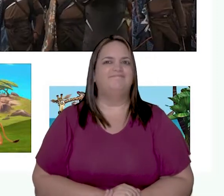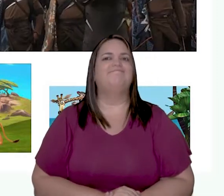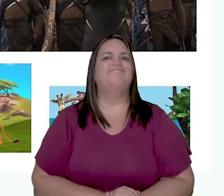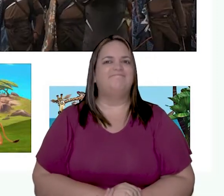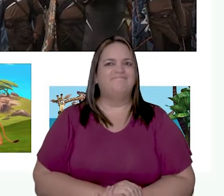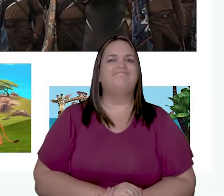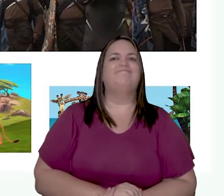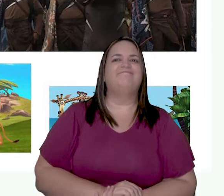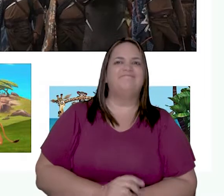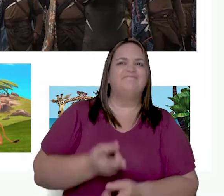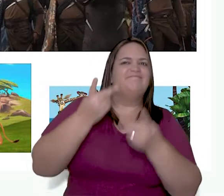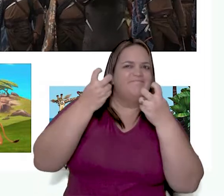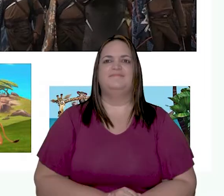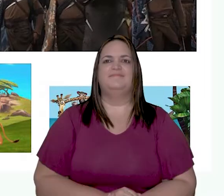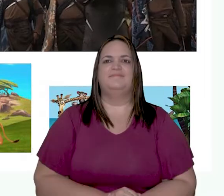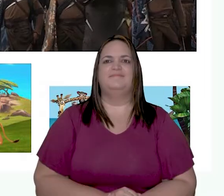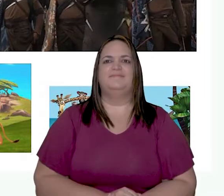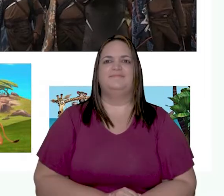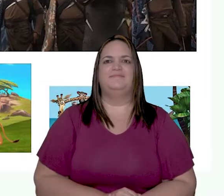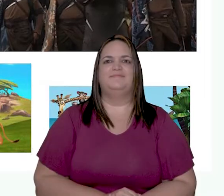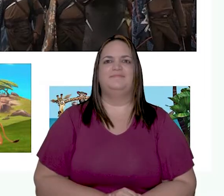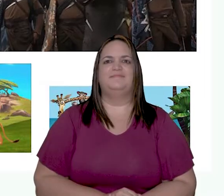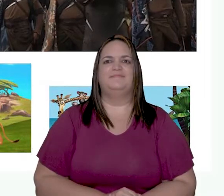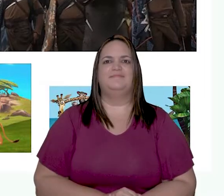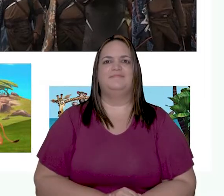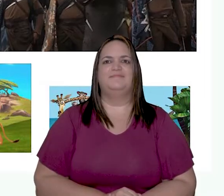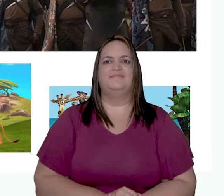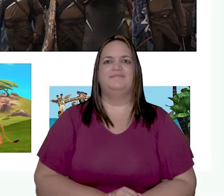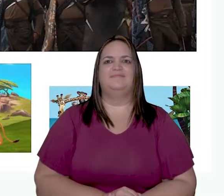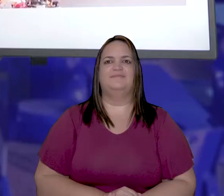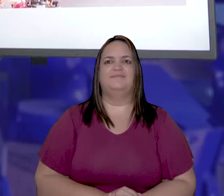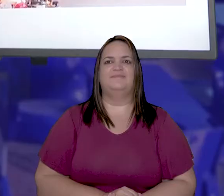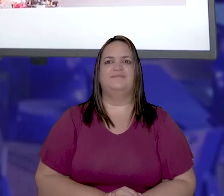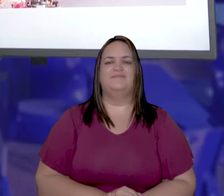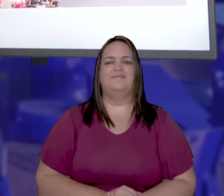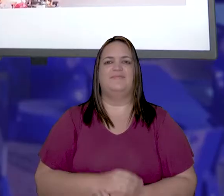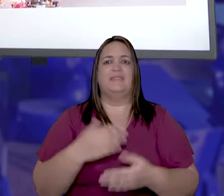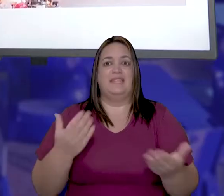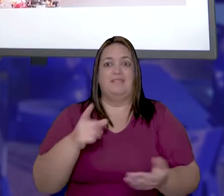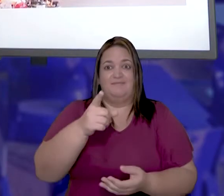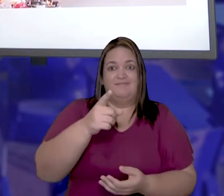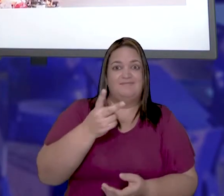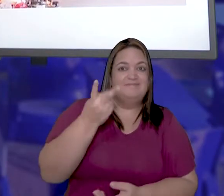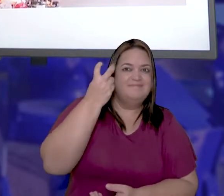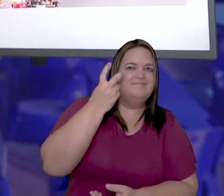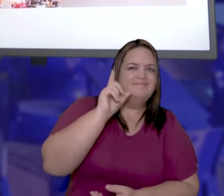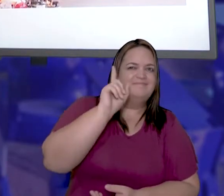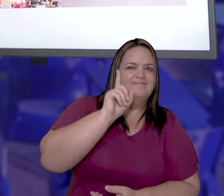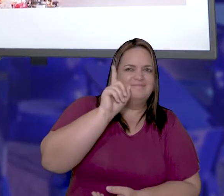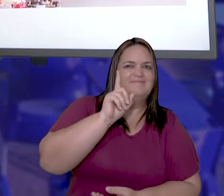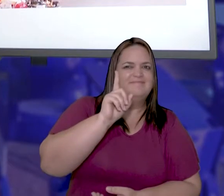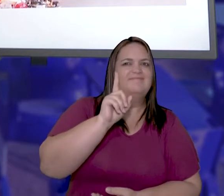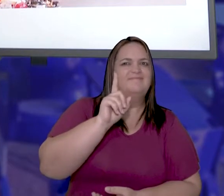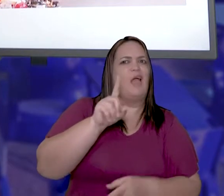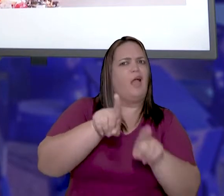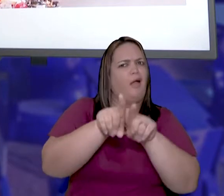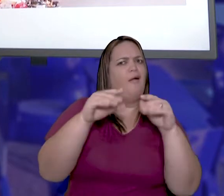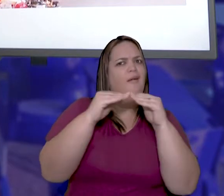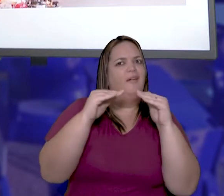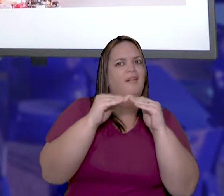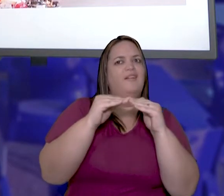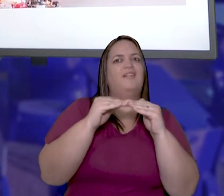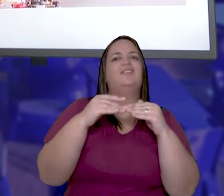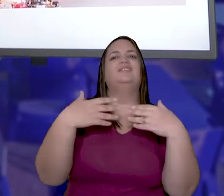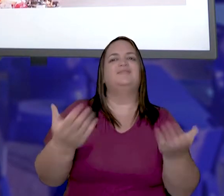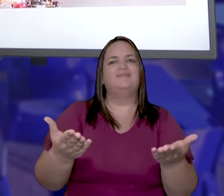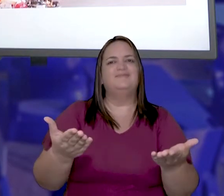identifica com alguma delas? Pois bem, se você se identificou com alguma daquelas imagens, eu